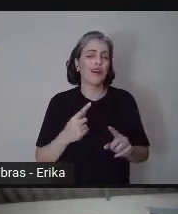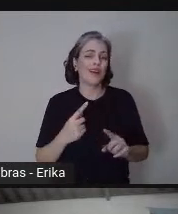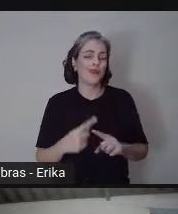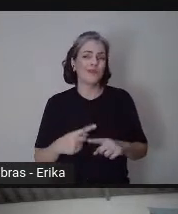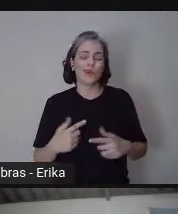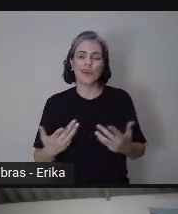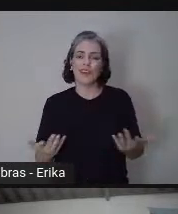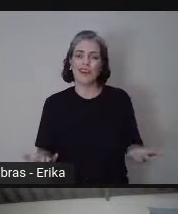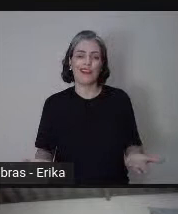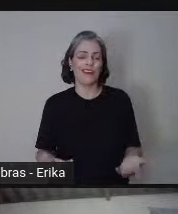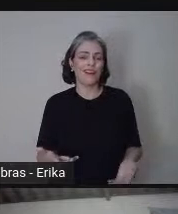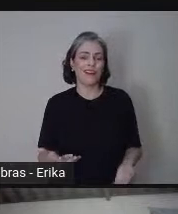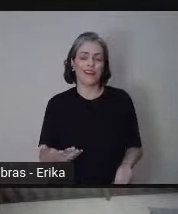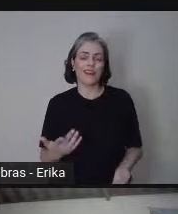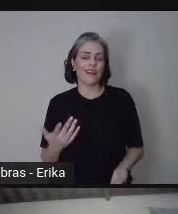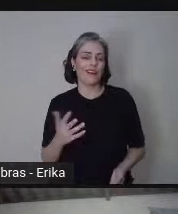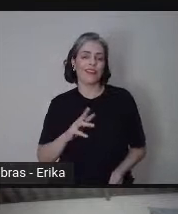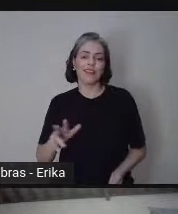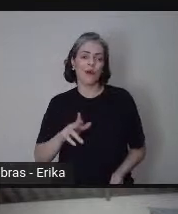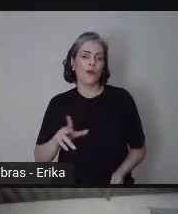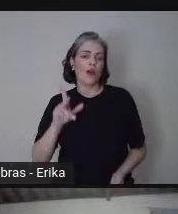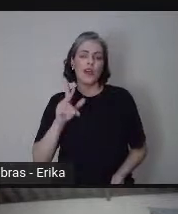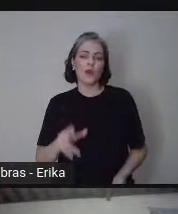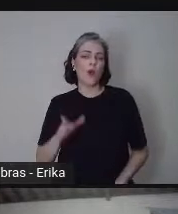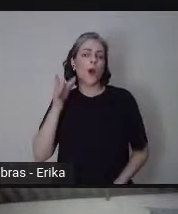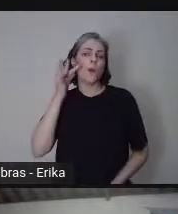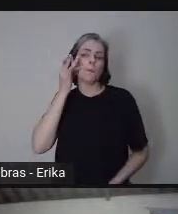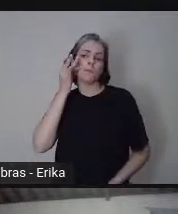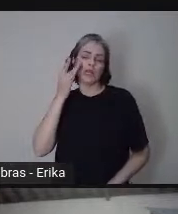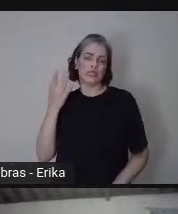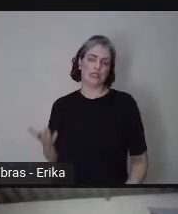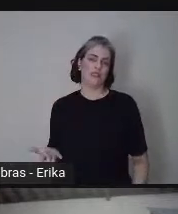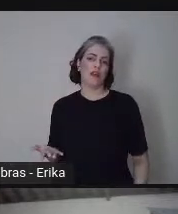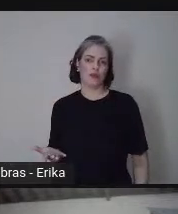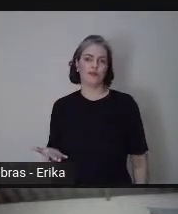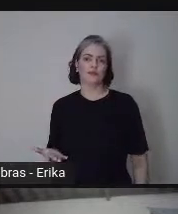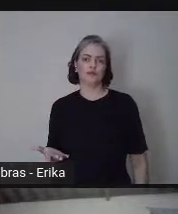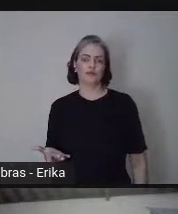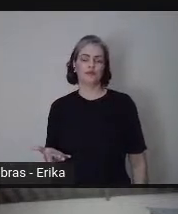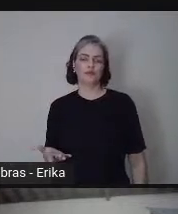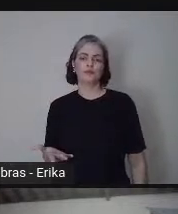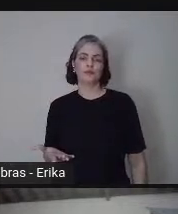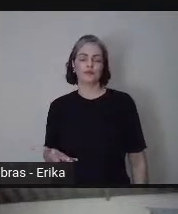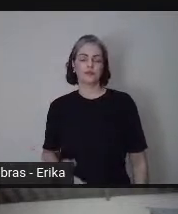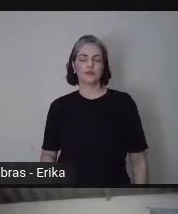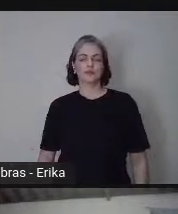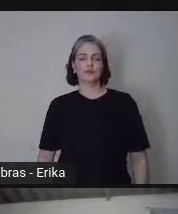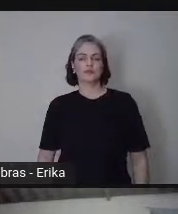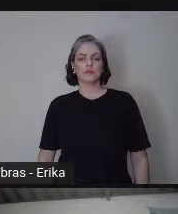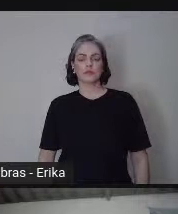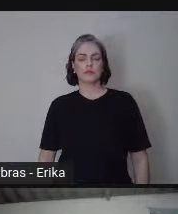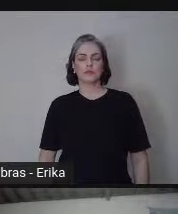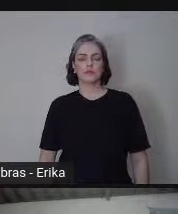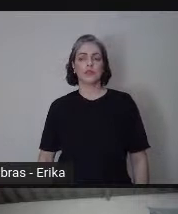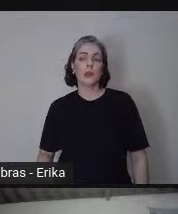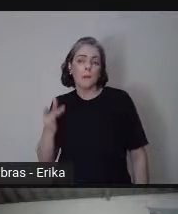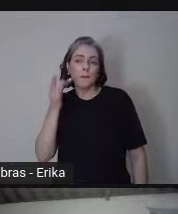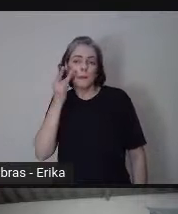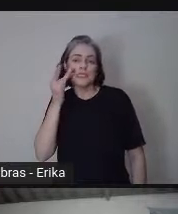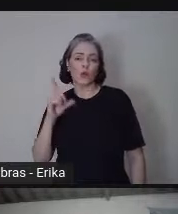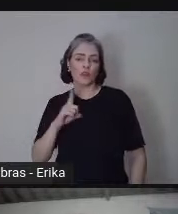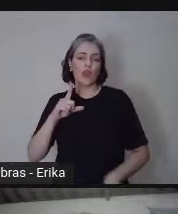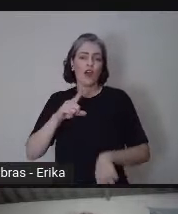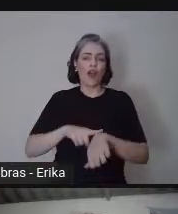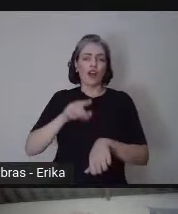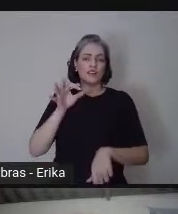a mesma lógica do presencial, onde as coisas estão mais estabelecidas, em horário, na